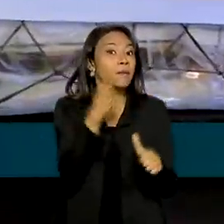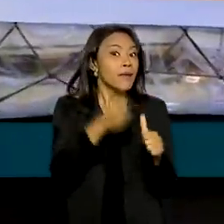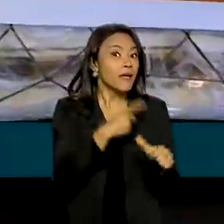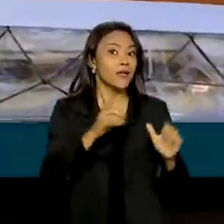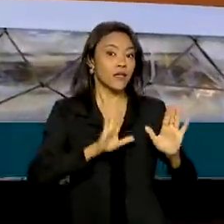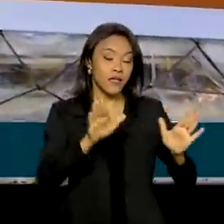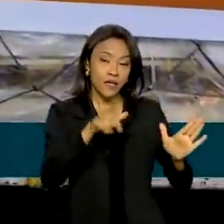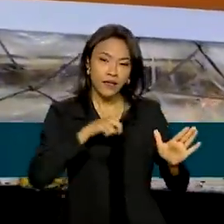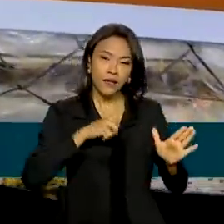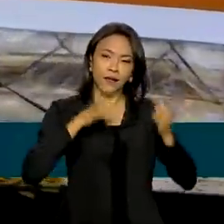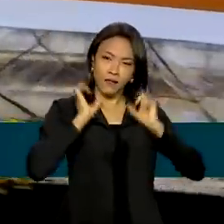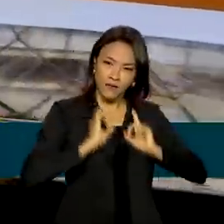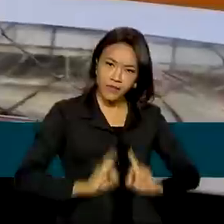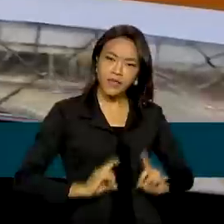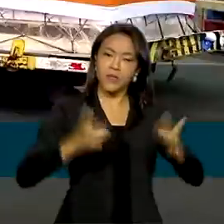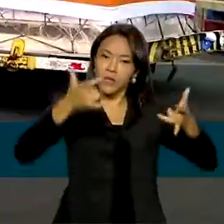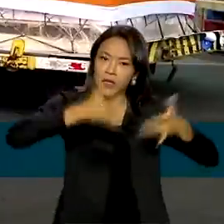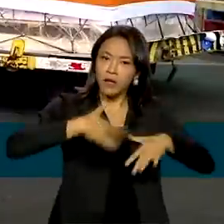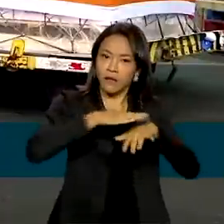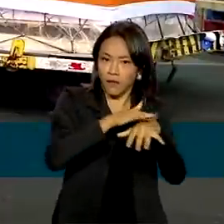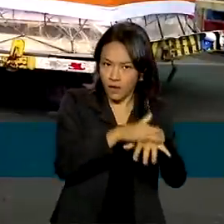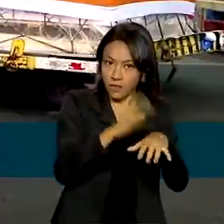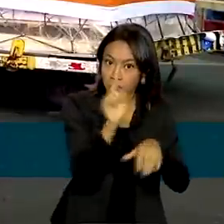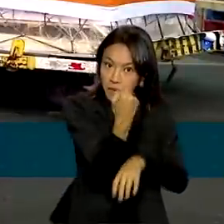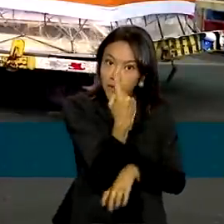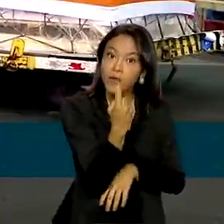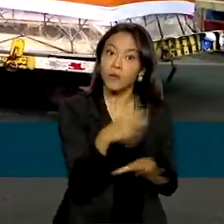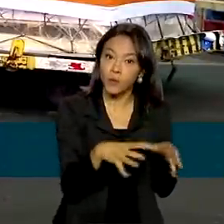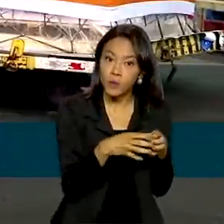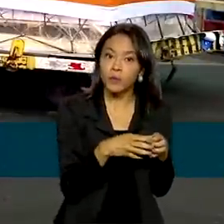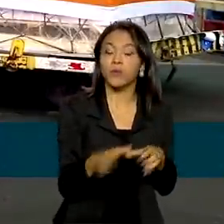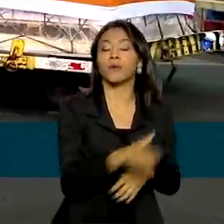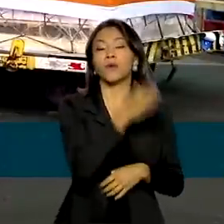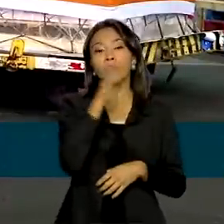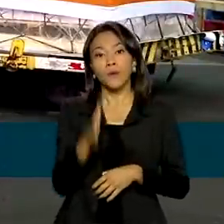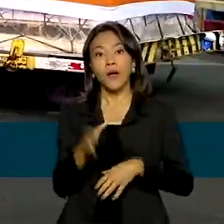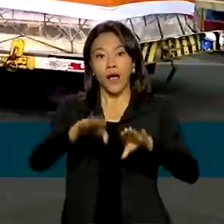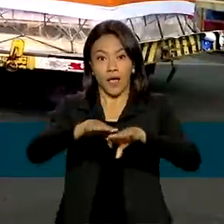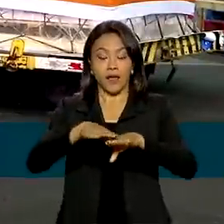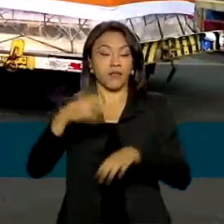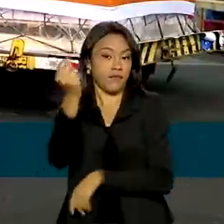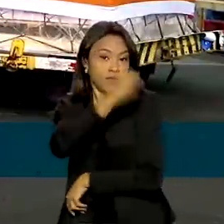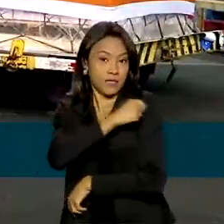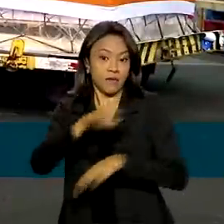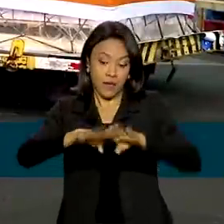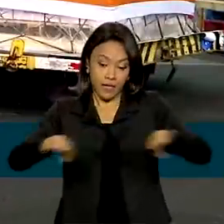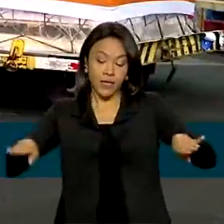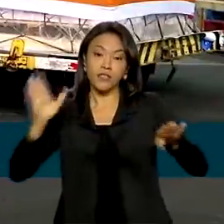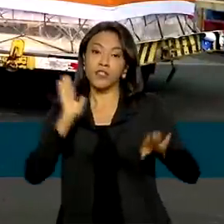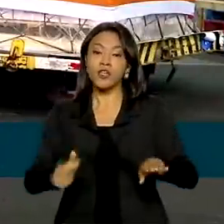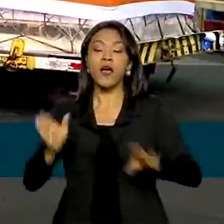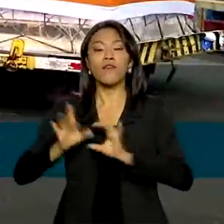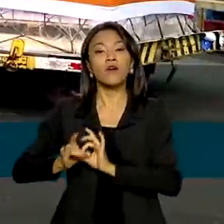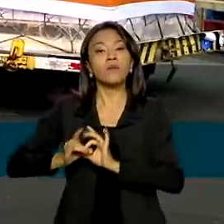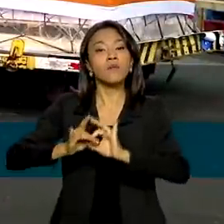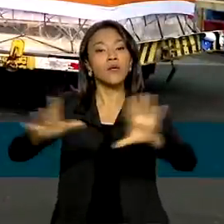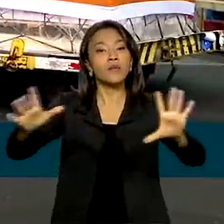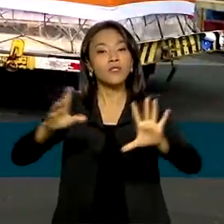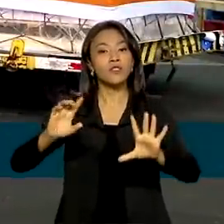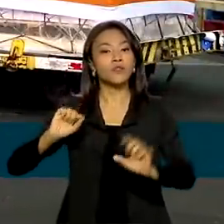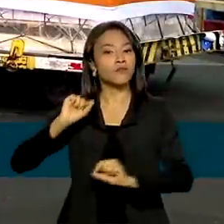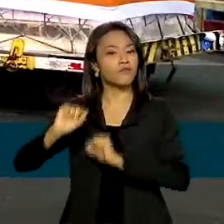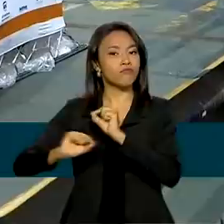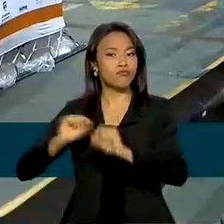ou deficiência permanente. A vacina da Pfizer para crianças foi autorizada pela Agência Nacional de Vigilância